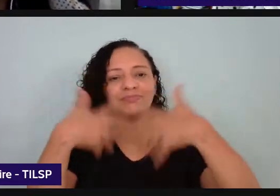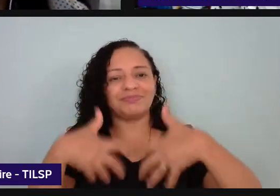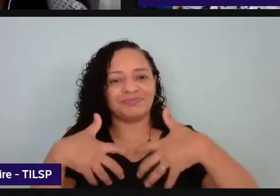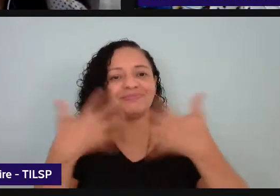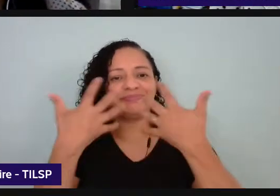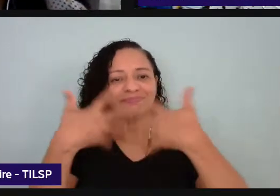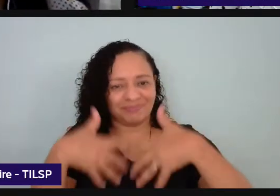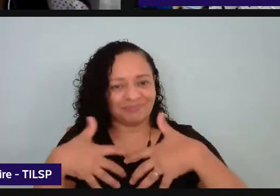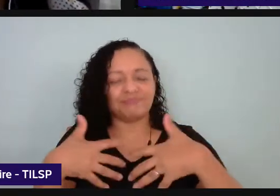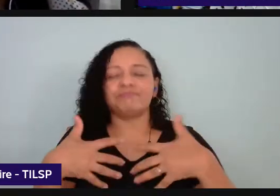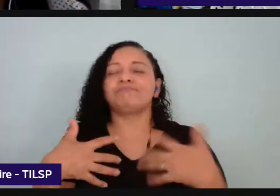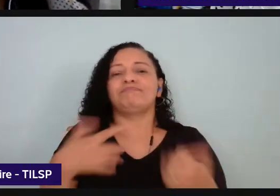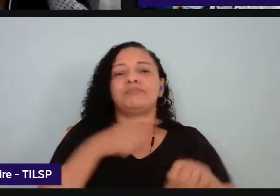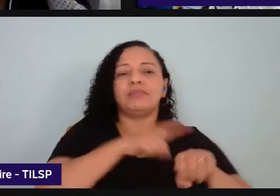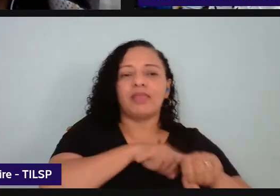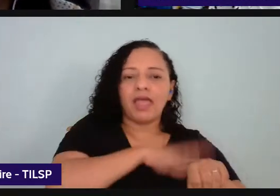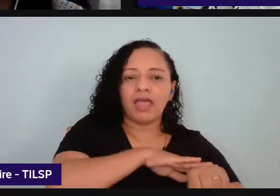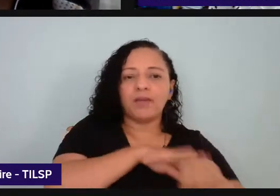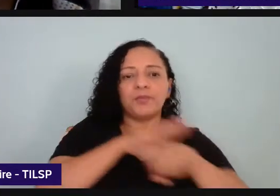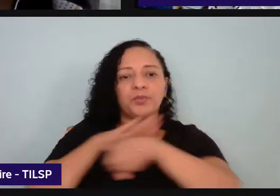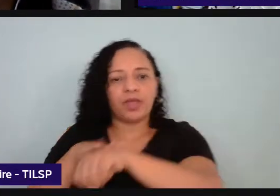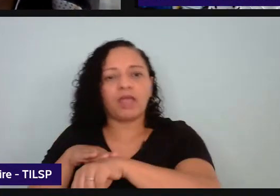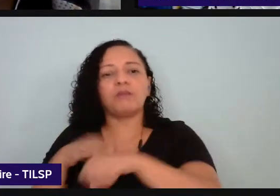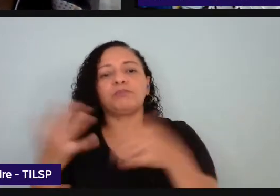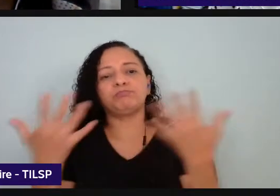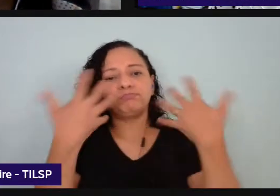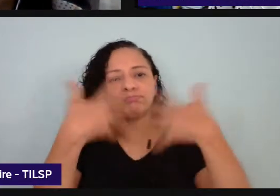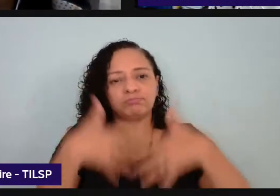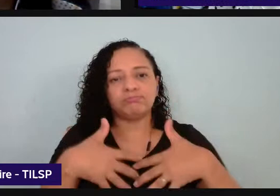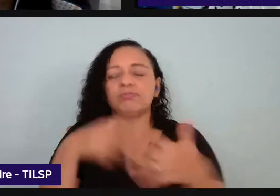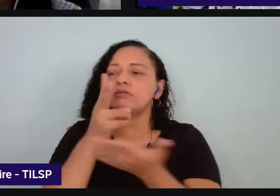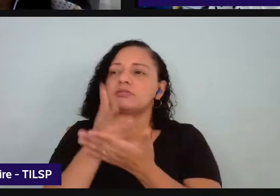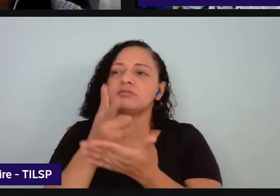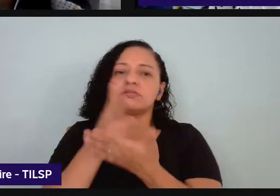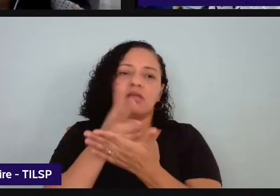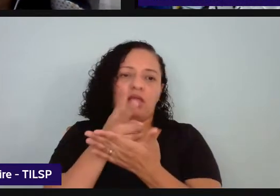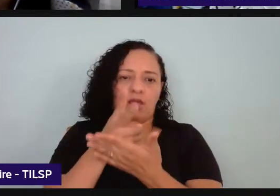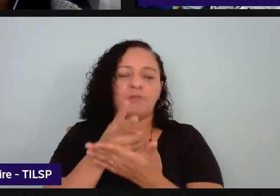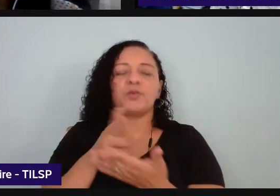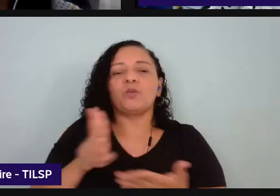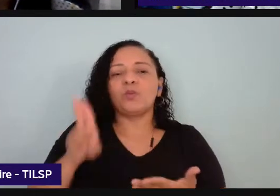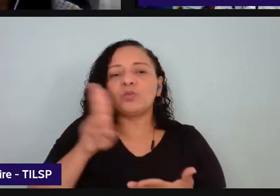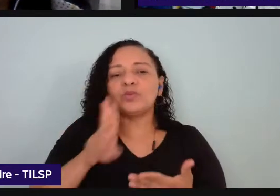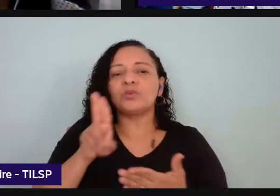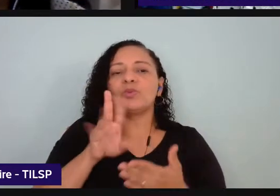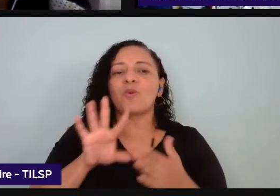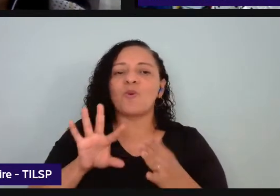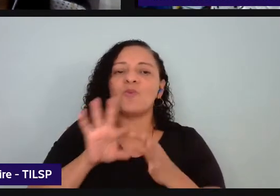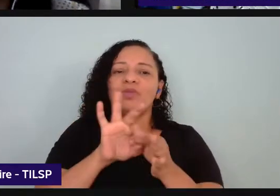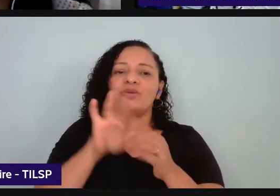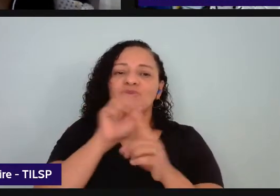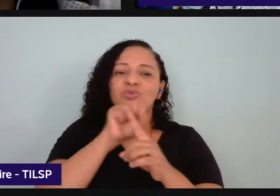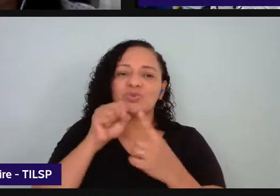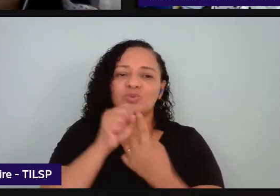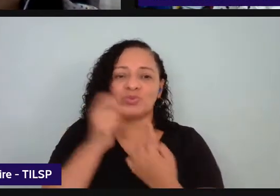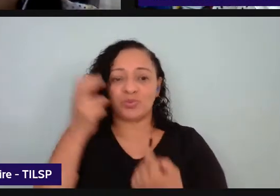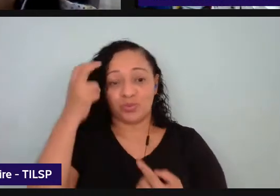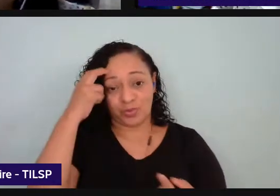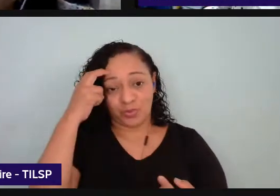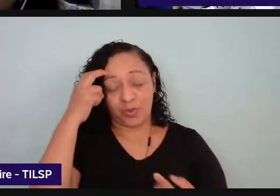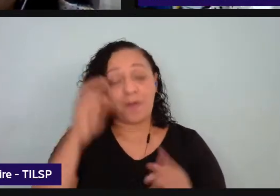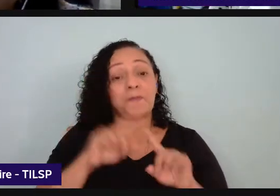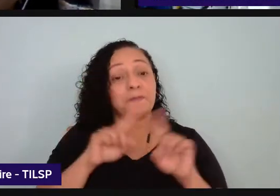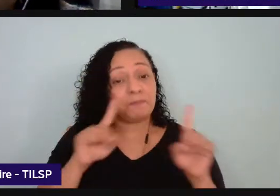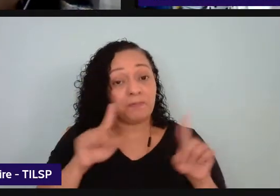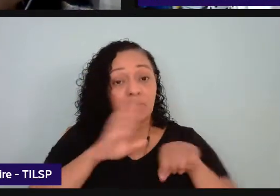dois momentos e sempre partir do contexto sociocultural embora o Brian Street ele defenda muito mais